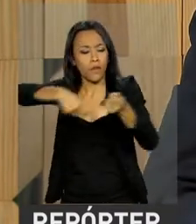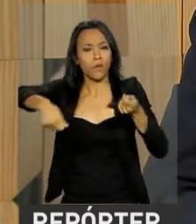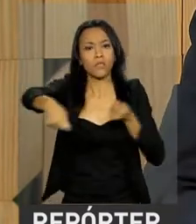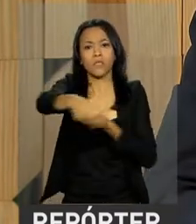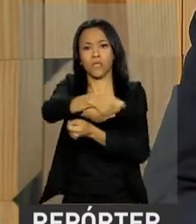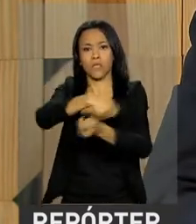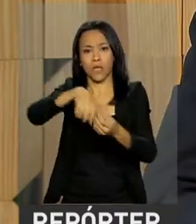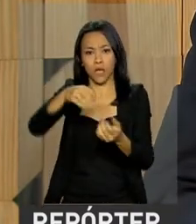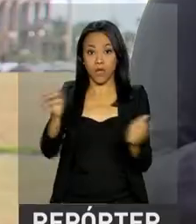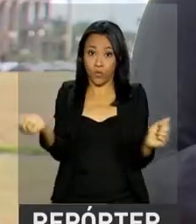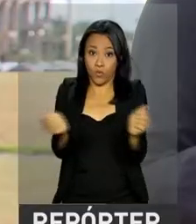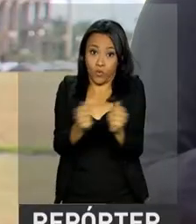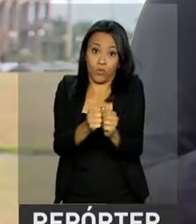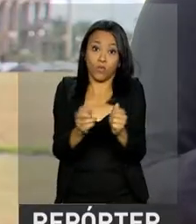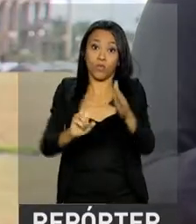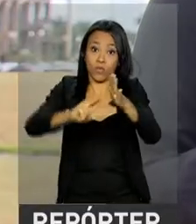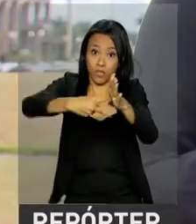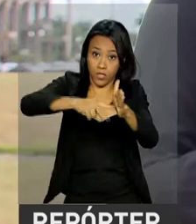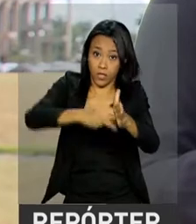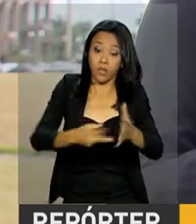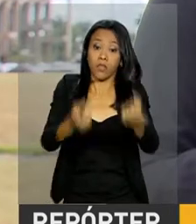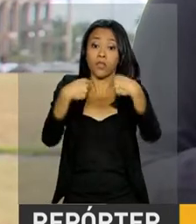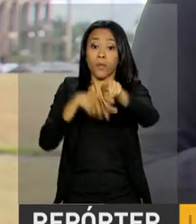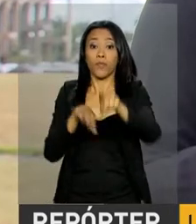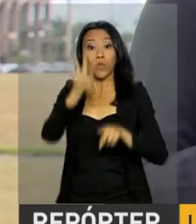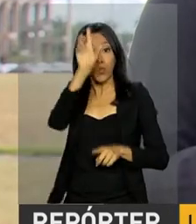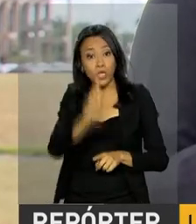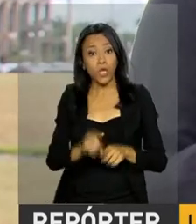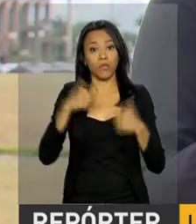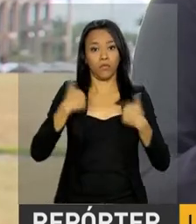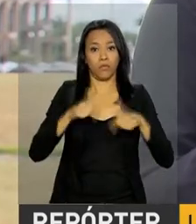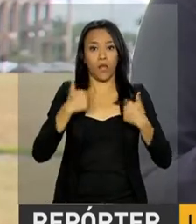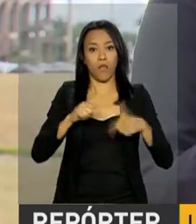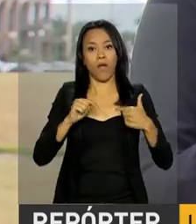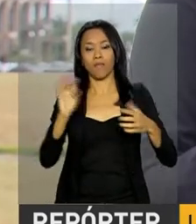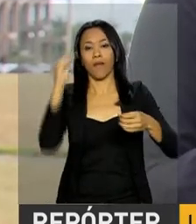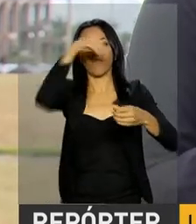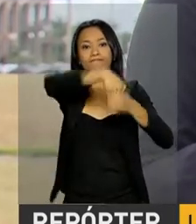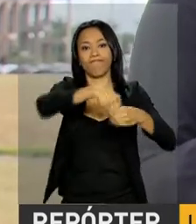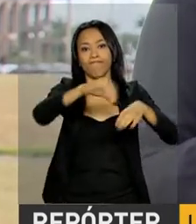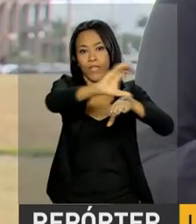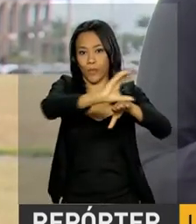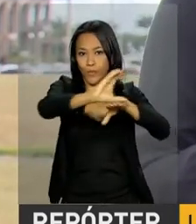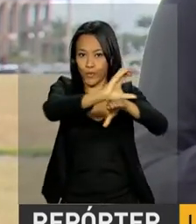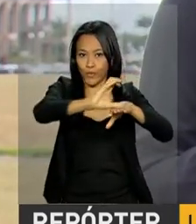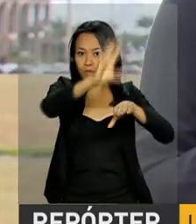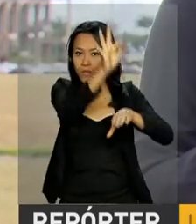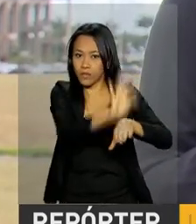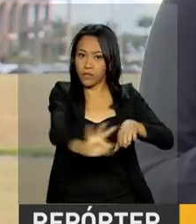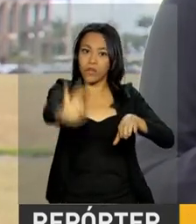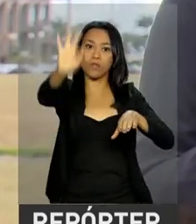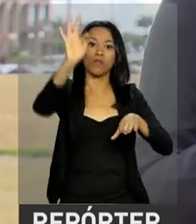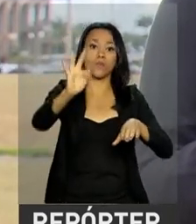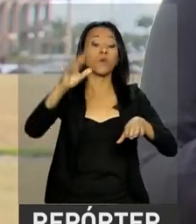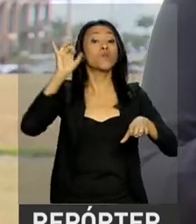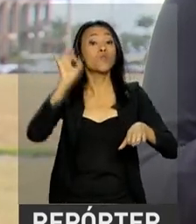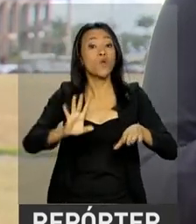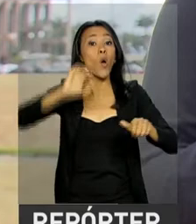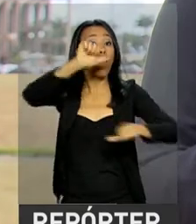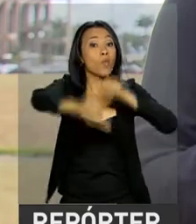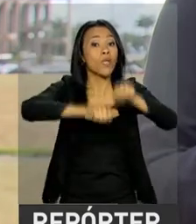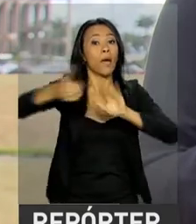empregado diretamente. Os direitos do trabalhador estão listados na Constituição Federal e só podem ser modificados por